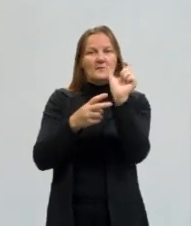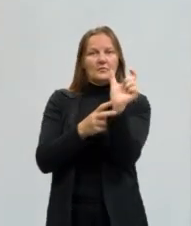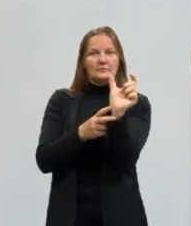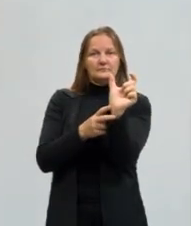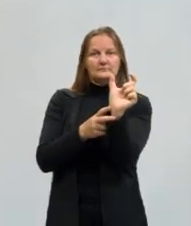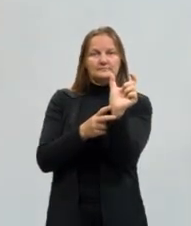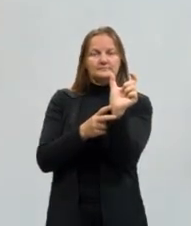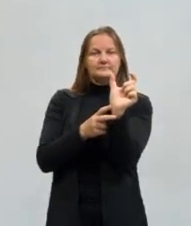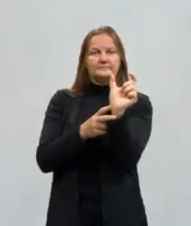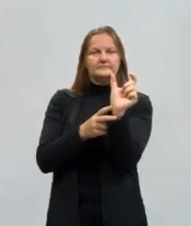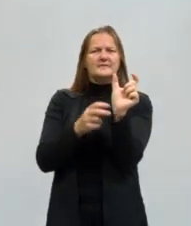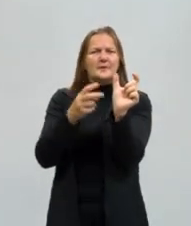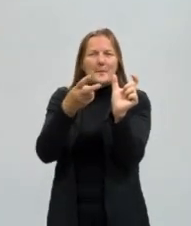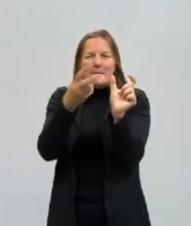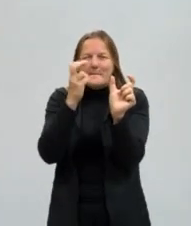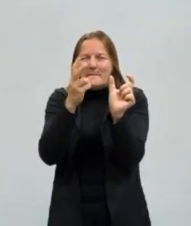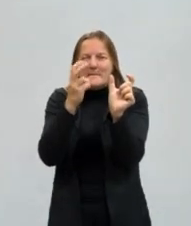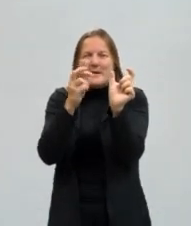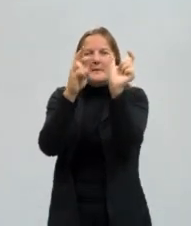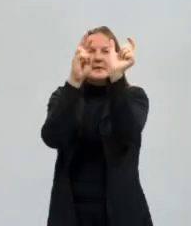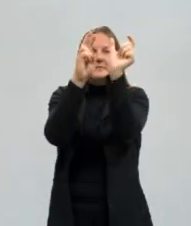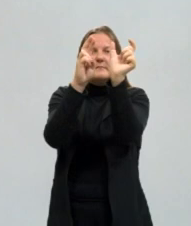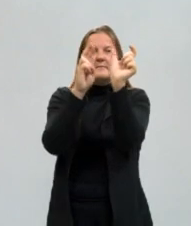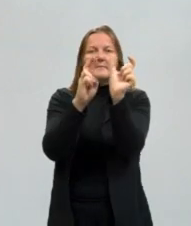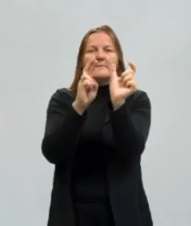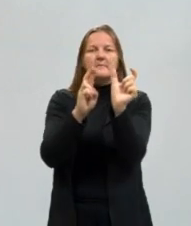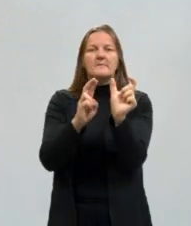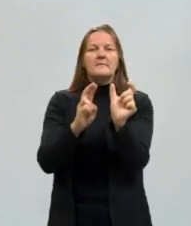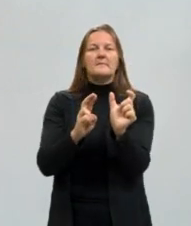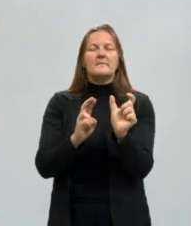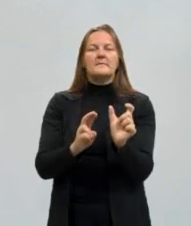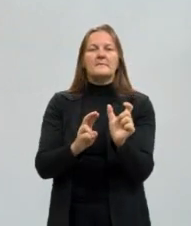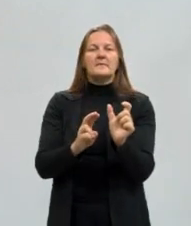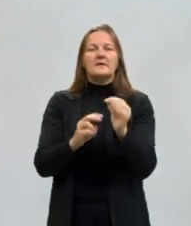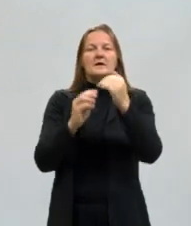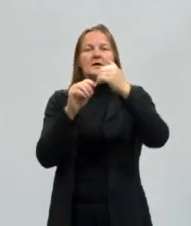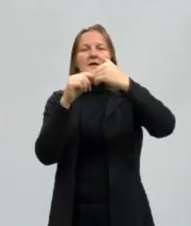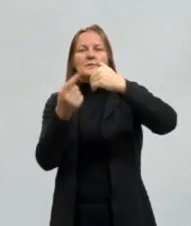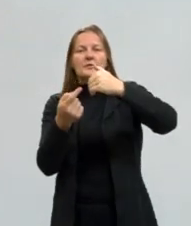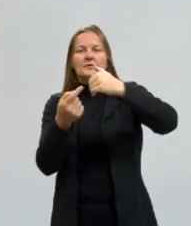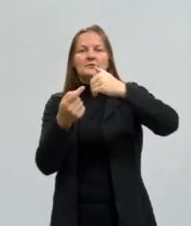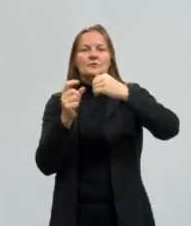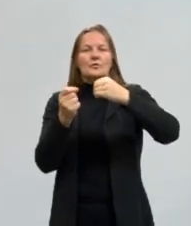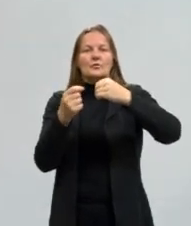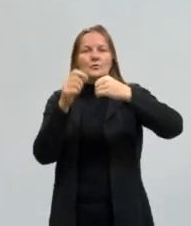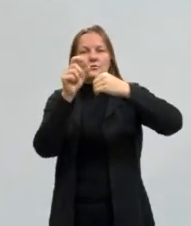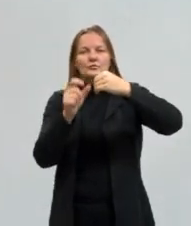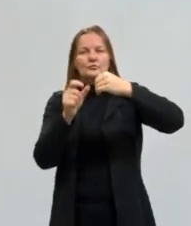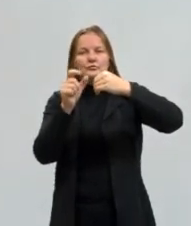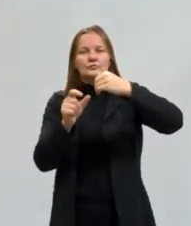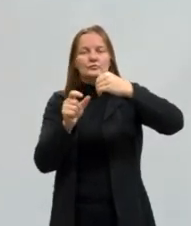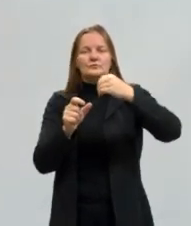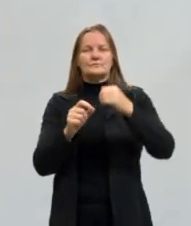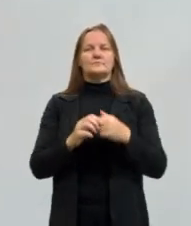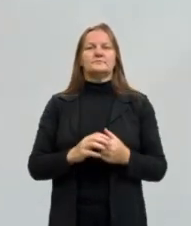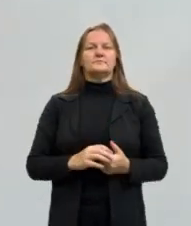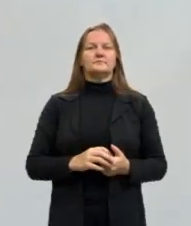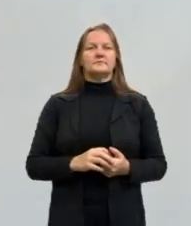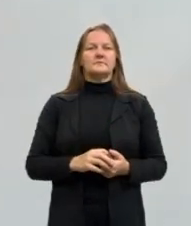conseguir encontrar as conjugações verbais. Então, partindo do